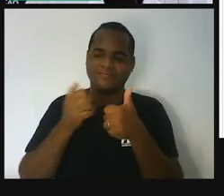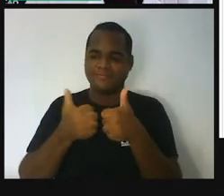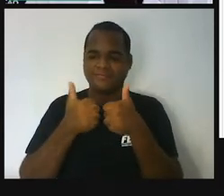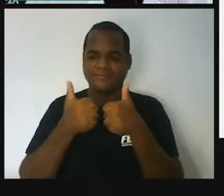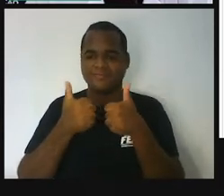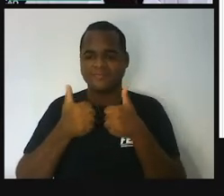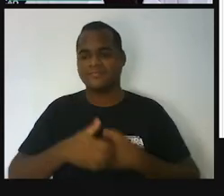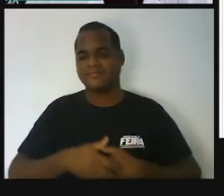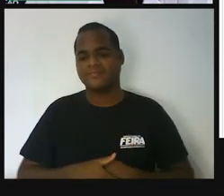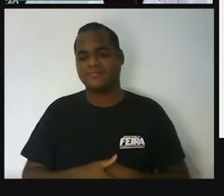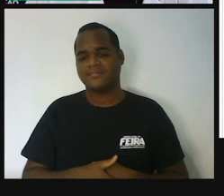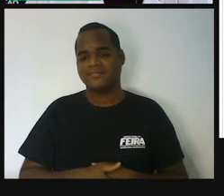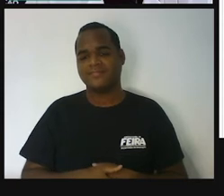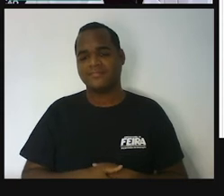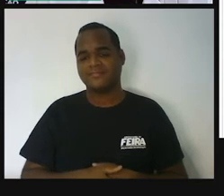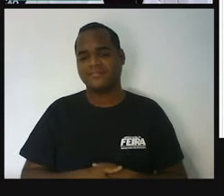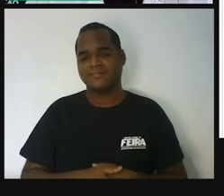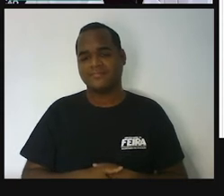Olha.